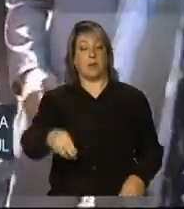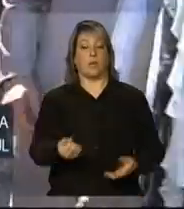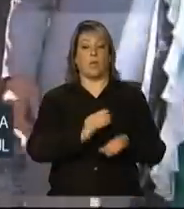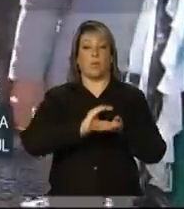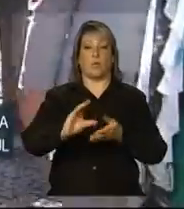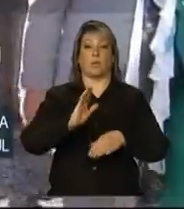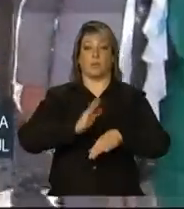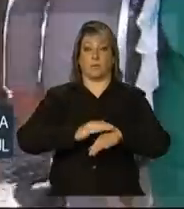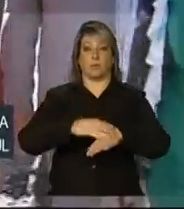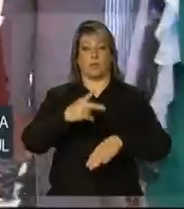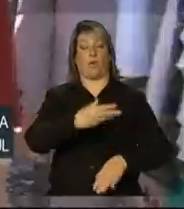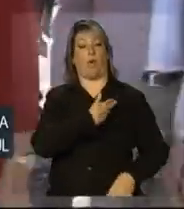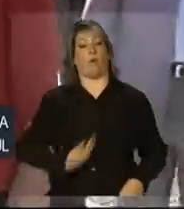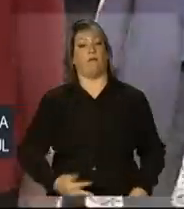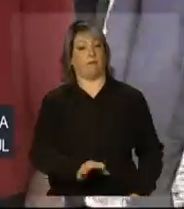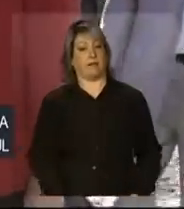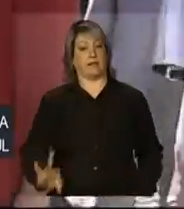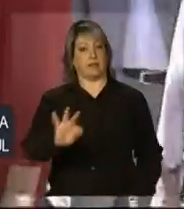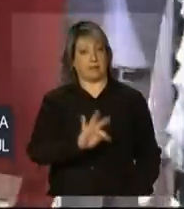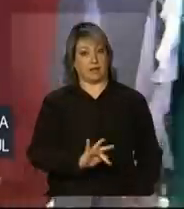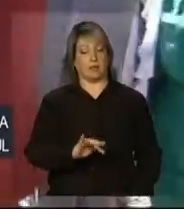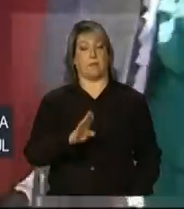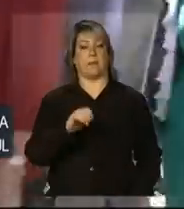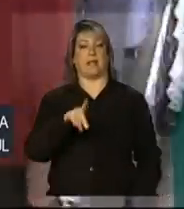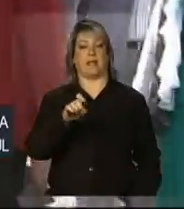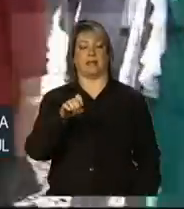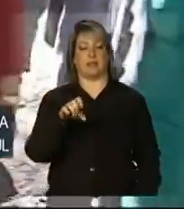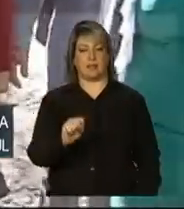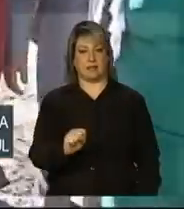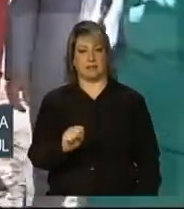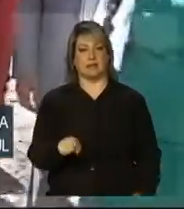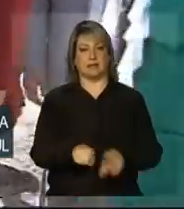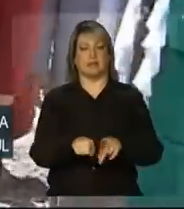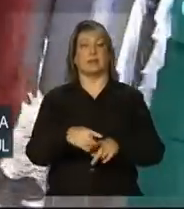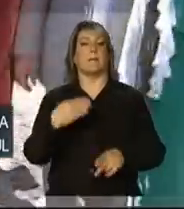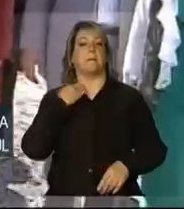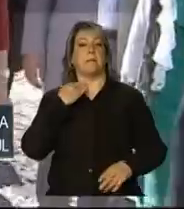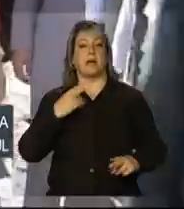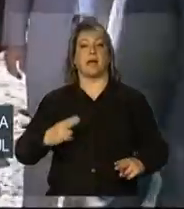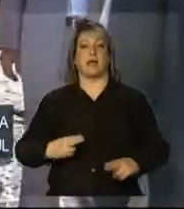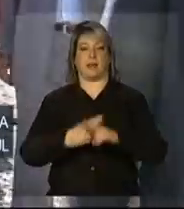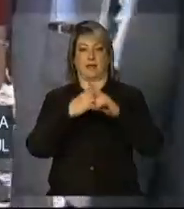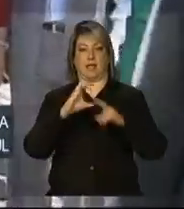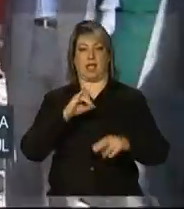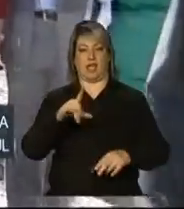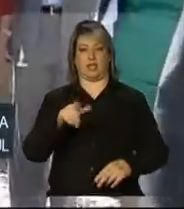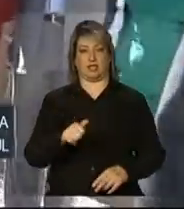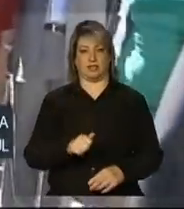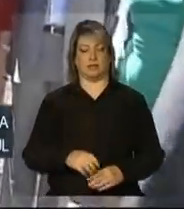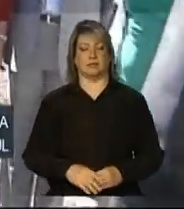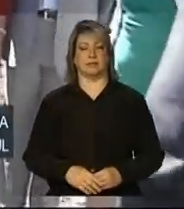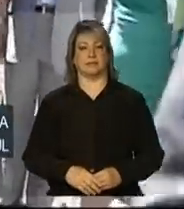financiados pelo governo federal por meio do BNDES e da Caixa Econômica Federal.